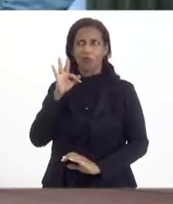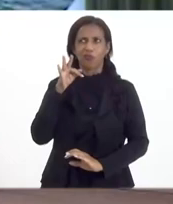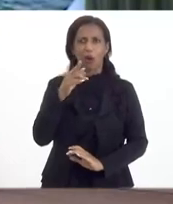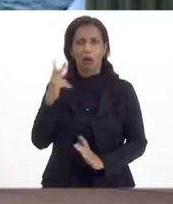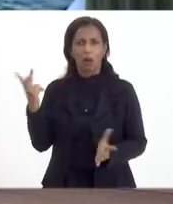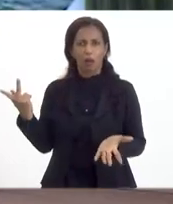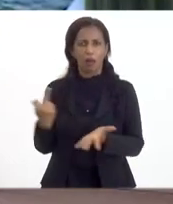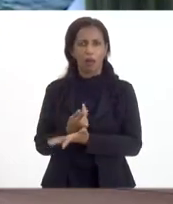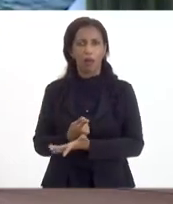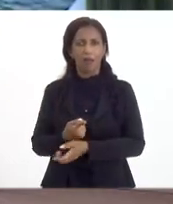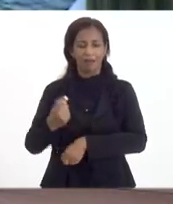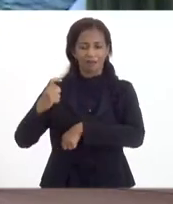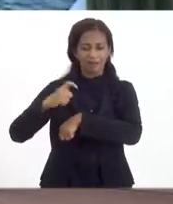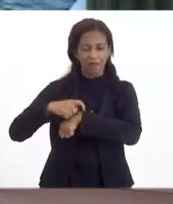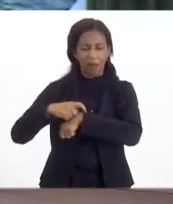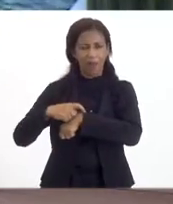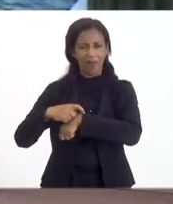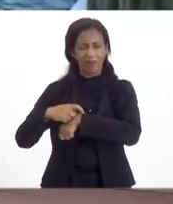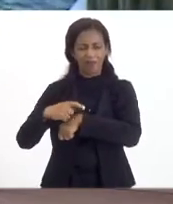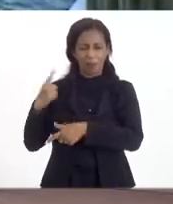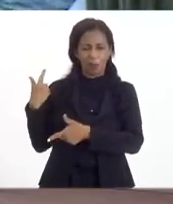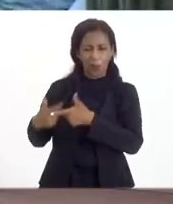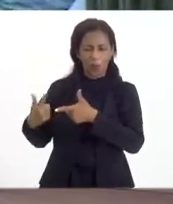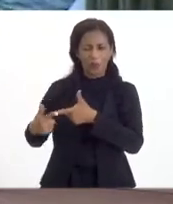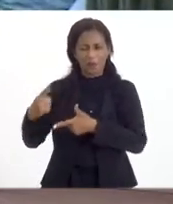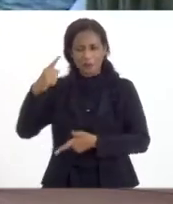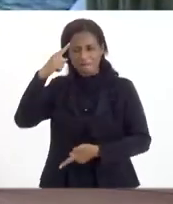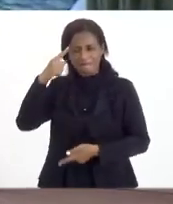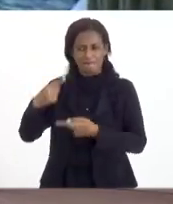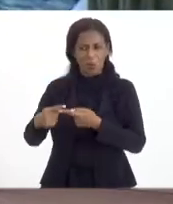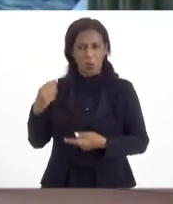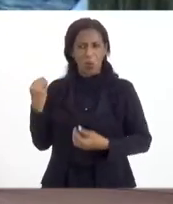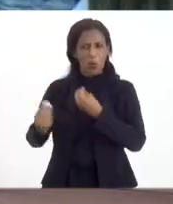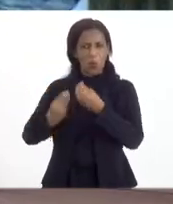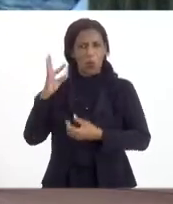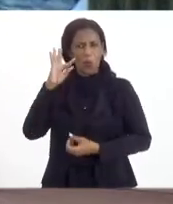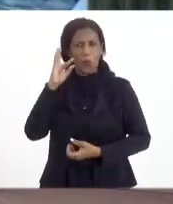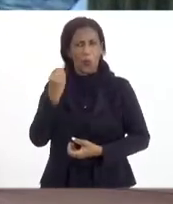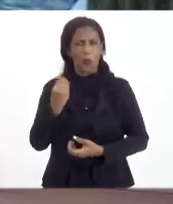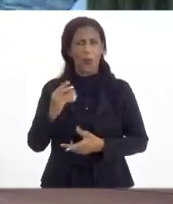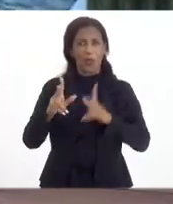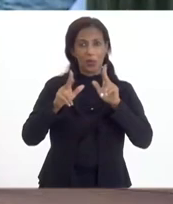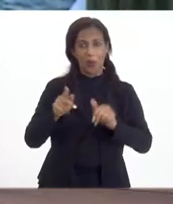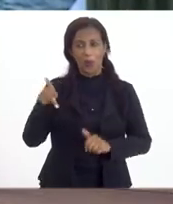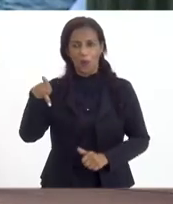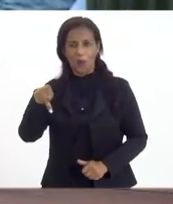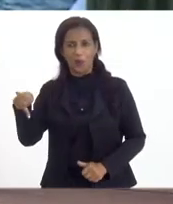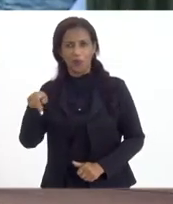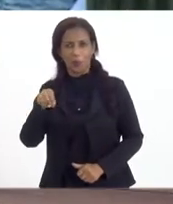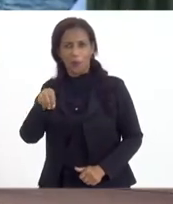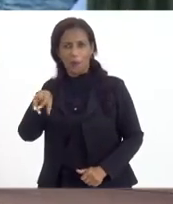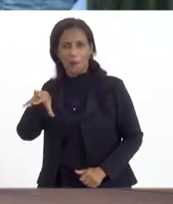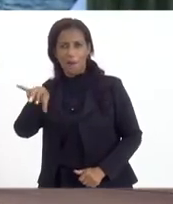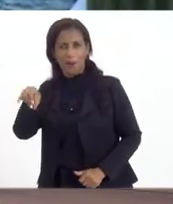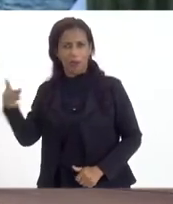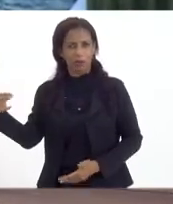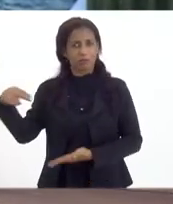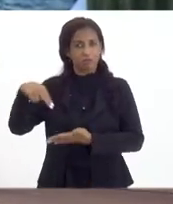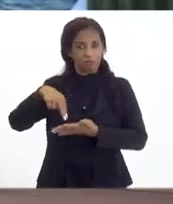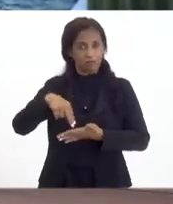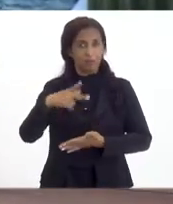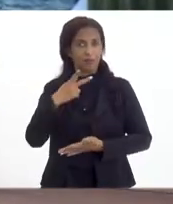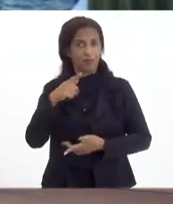crise a gente sempre precisa se reinventar. E aí, como o professor Mauro Osório colocou aqui também, a gente